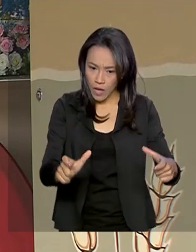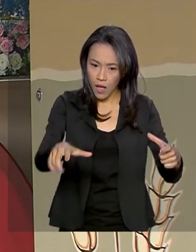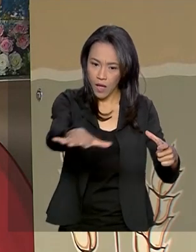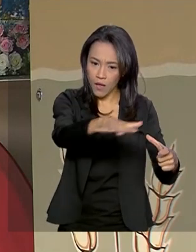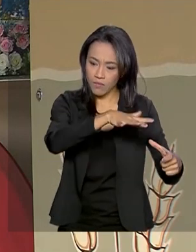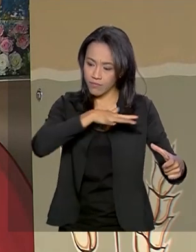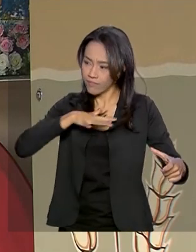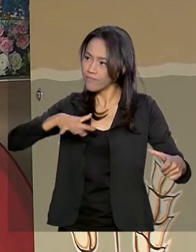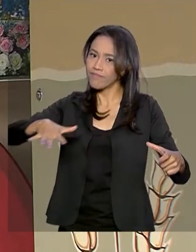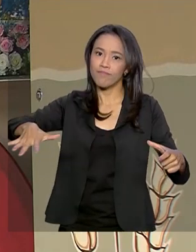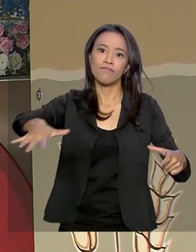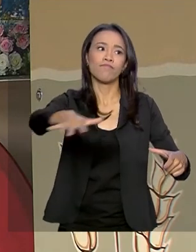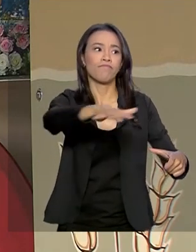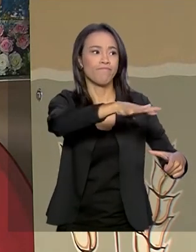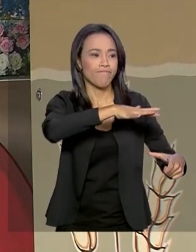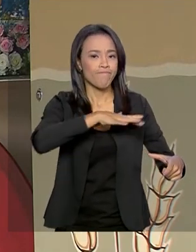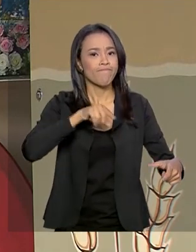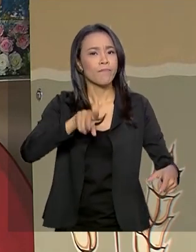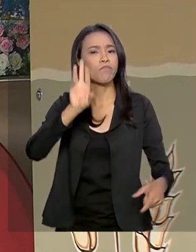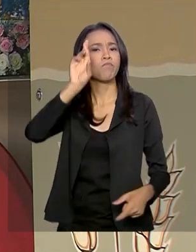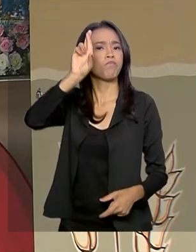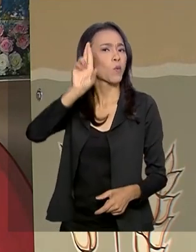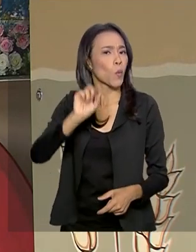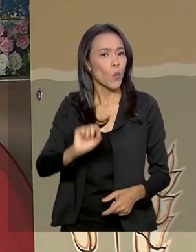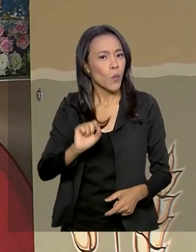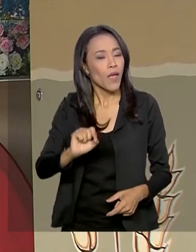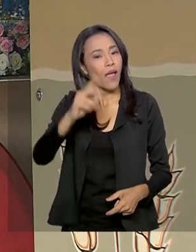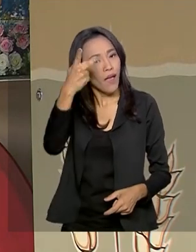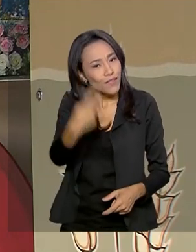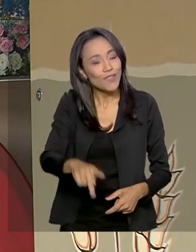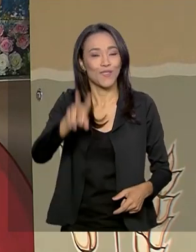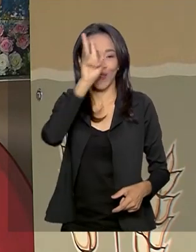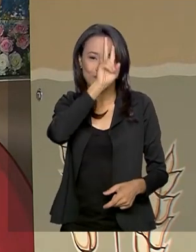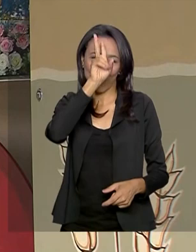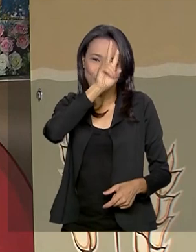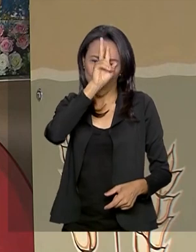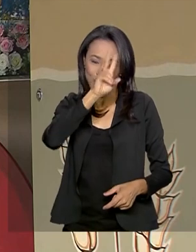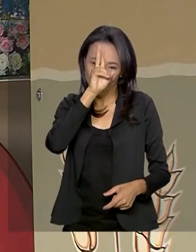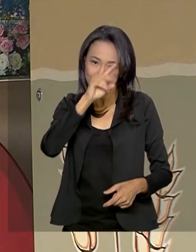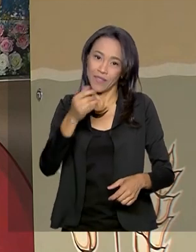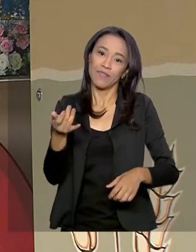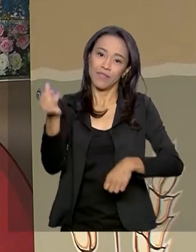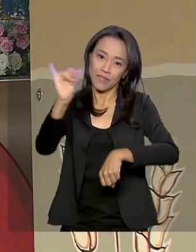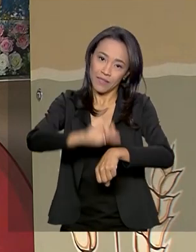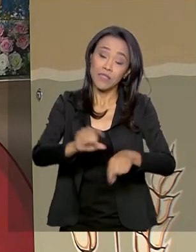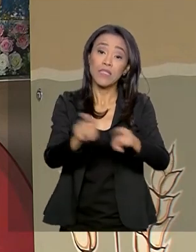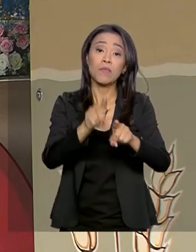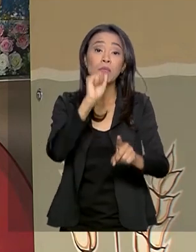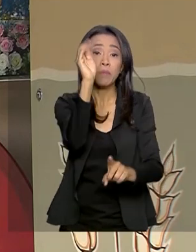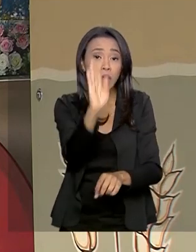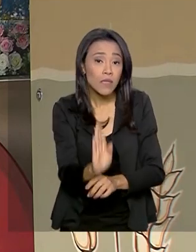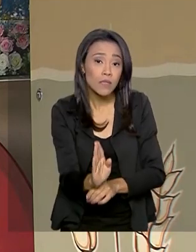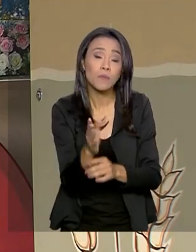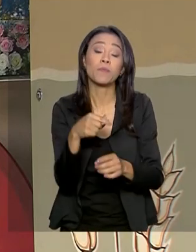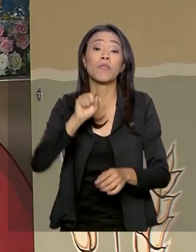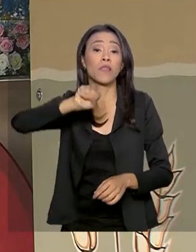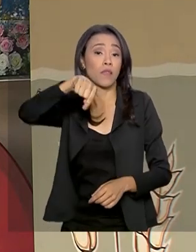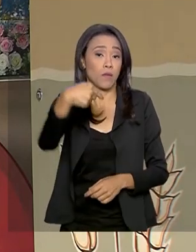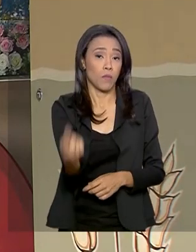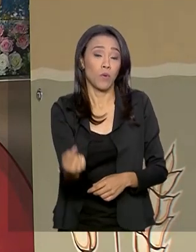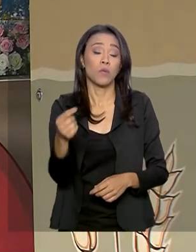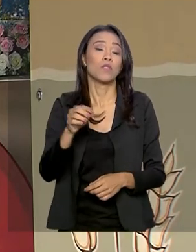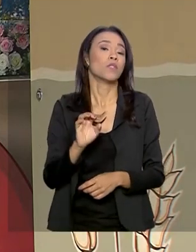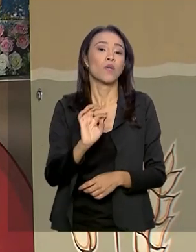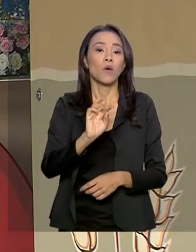que, aliás, ele representa a história do Capixaba e também do Brasil. Logo depois, o vice-presidente